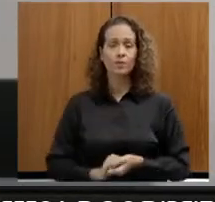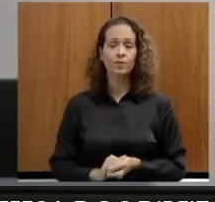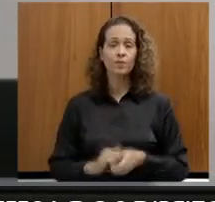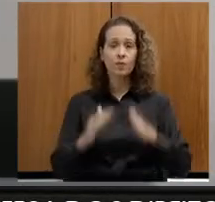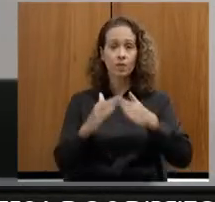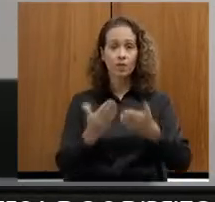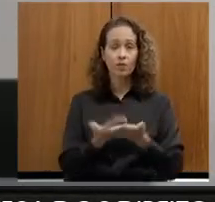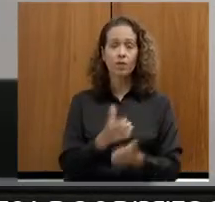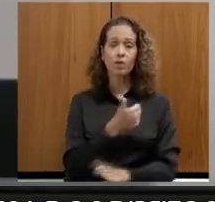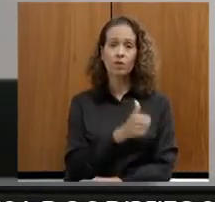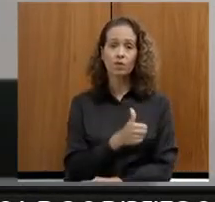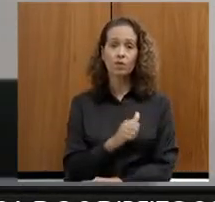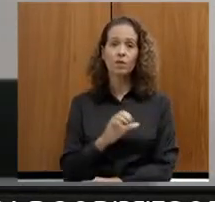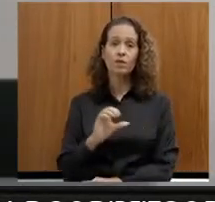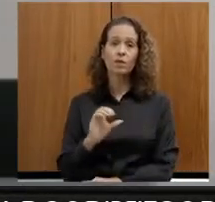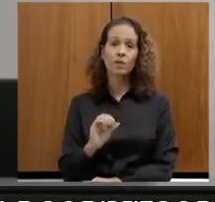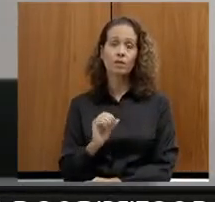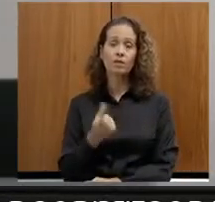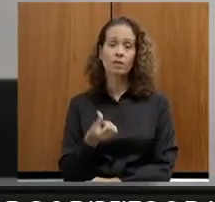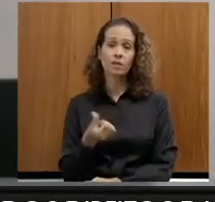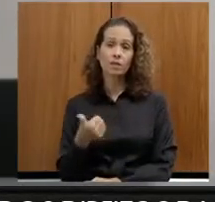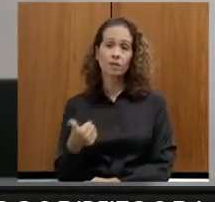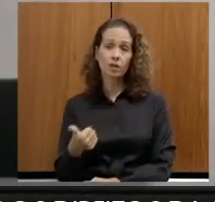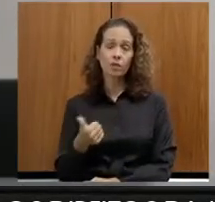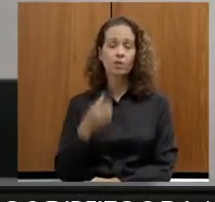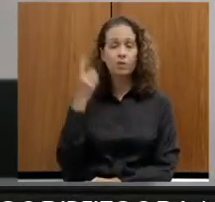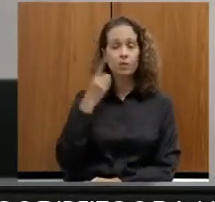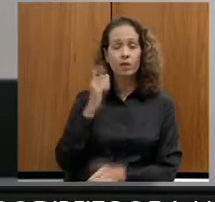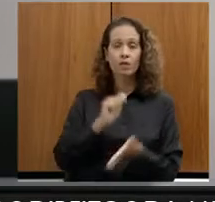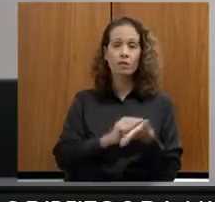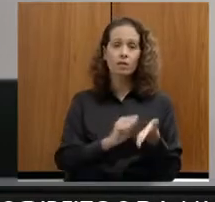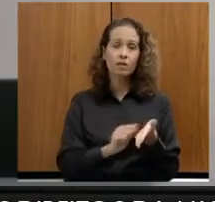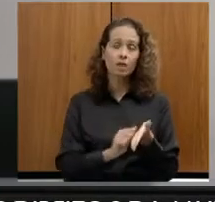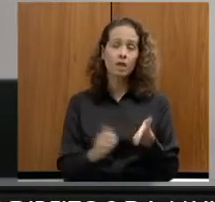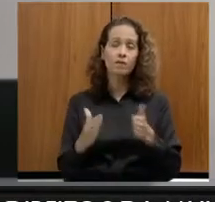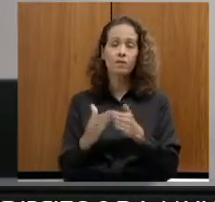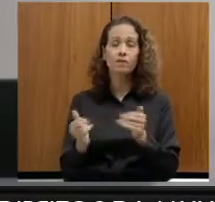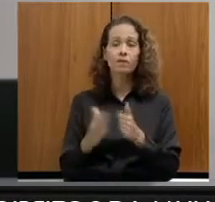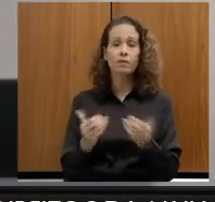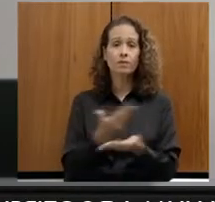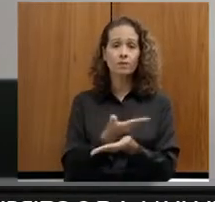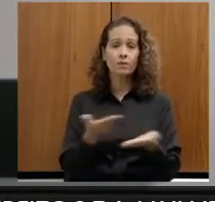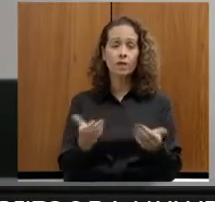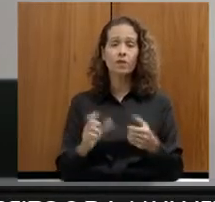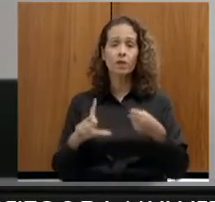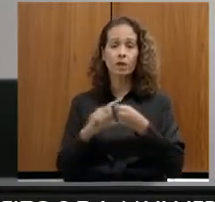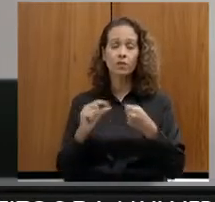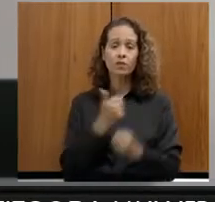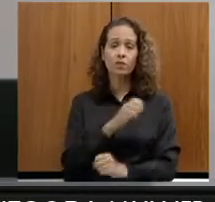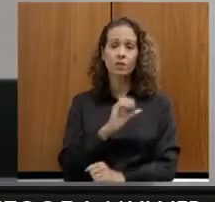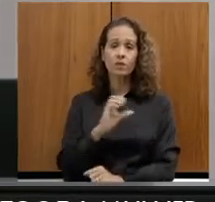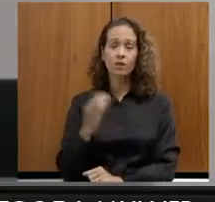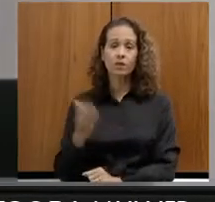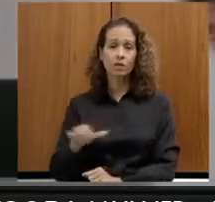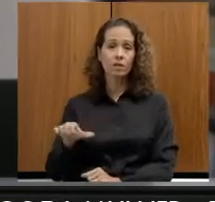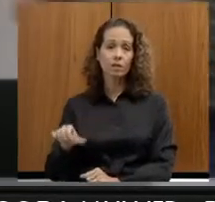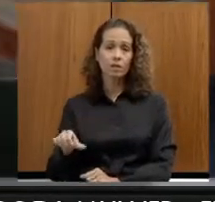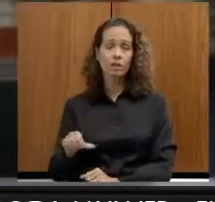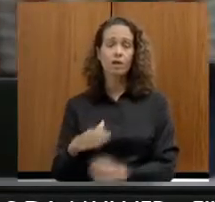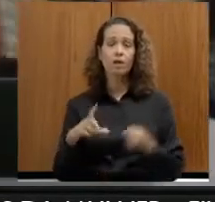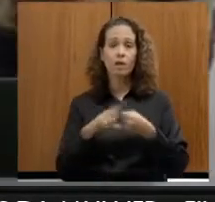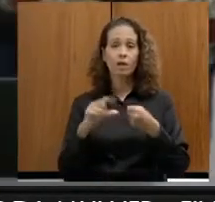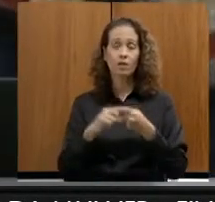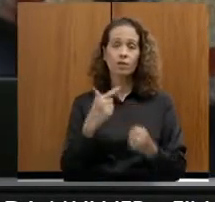Requerimento 11061. O deputado que ele subscreve requer a vossa excelência nos termos do artigo 100, 9º, artigo